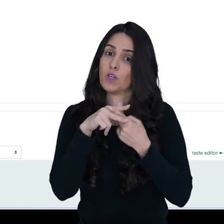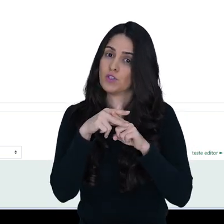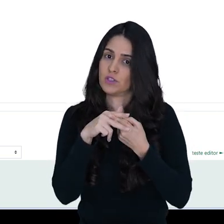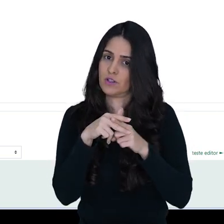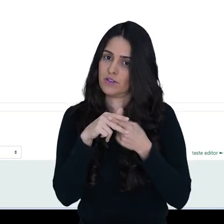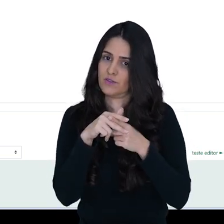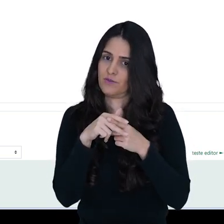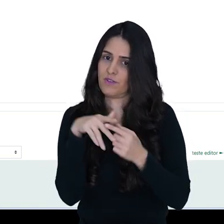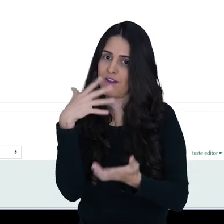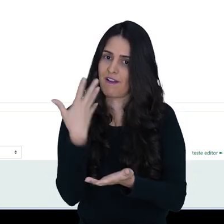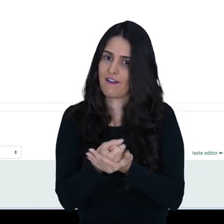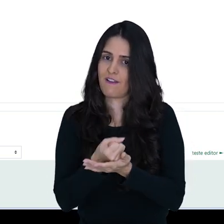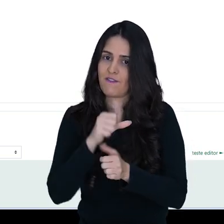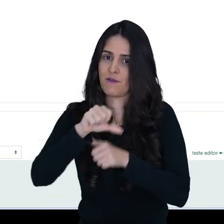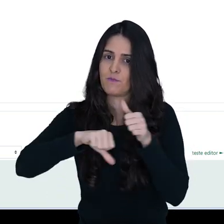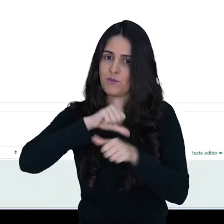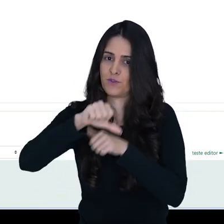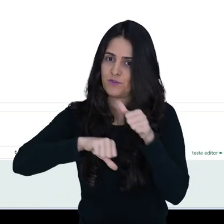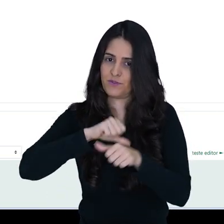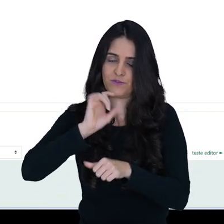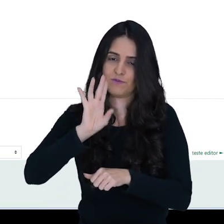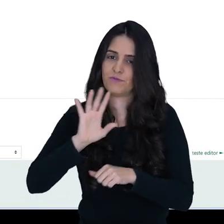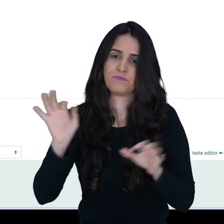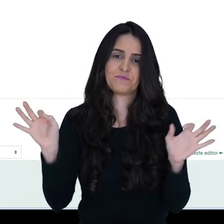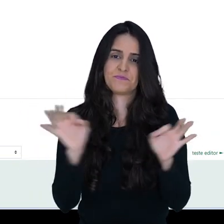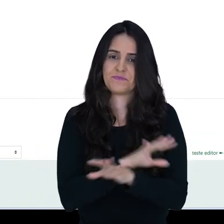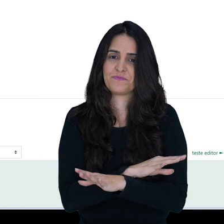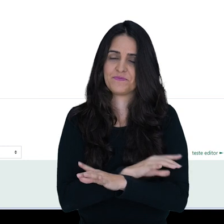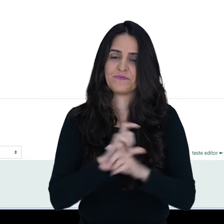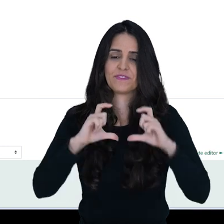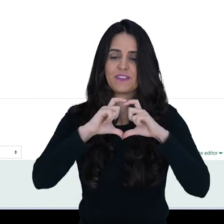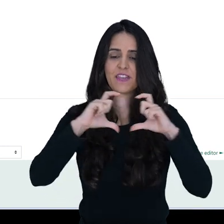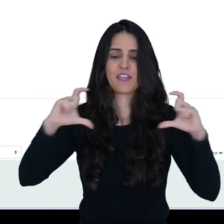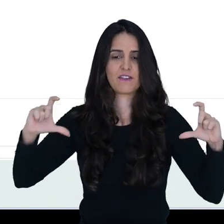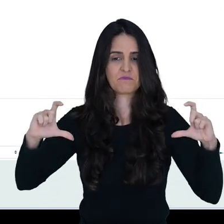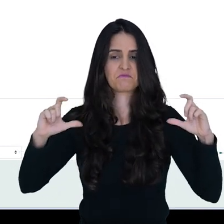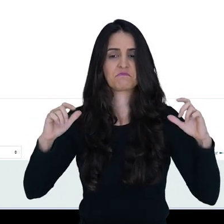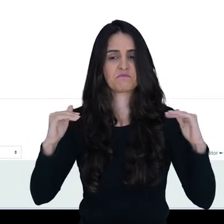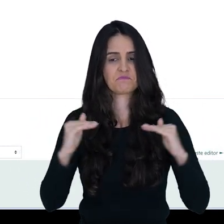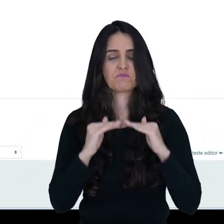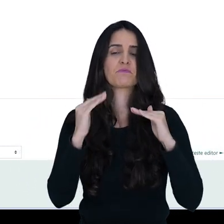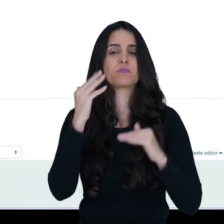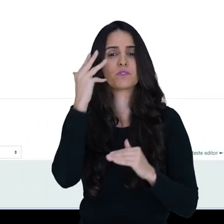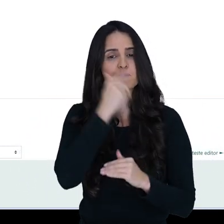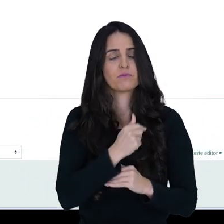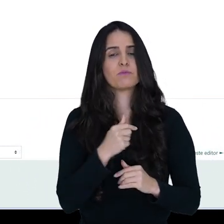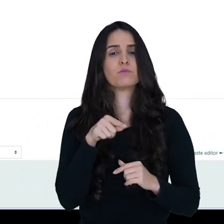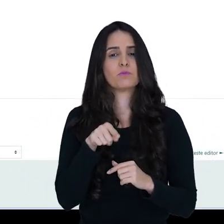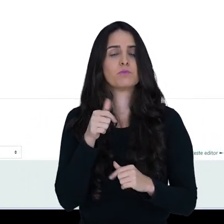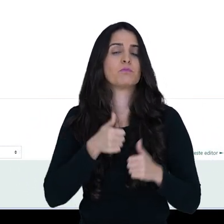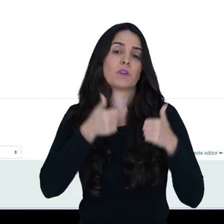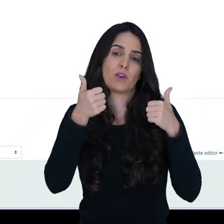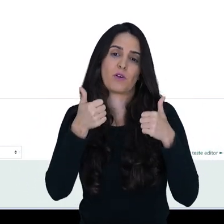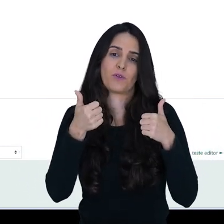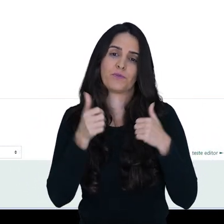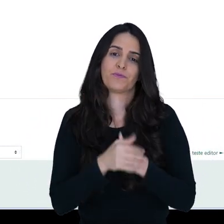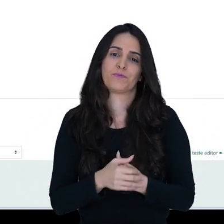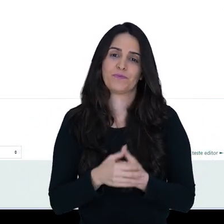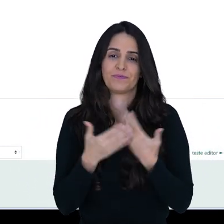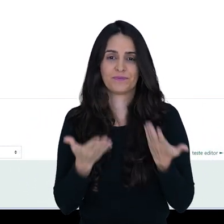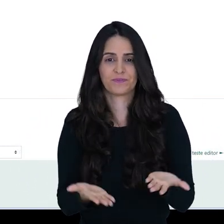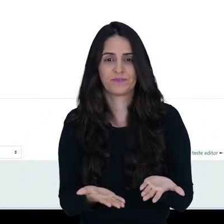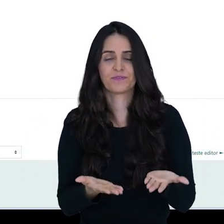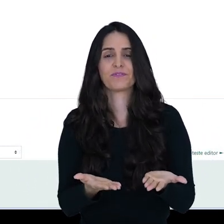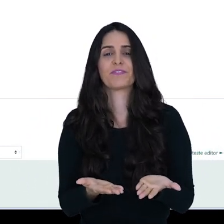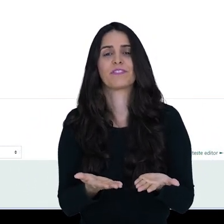gravar? Não, estou editando. Então, é gravar modificações. Pronto. Já ficou uma caixinha melhor. Eu vou deixar assim.